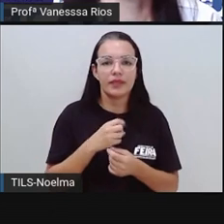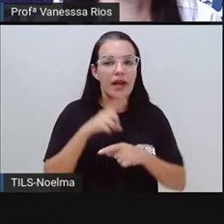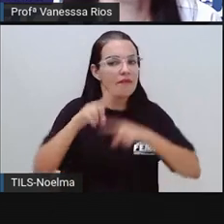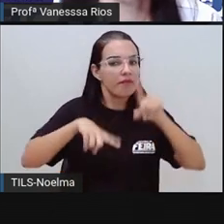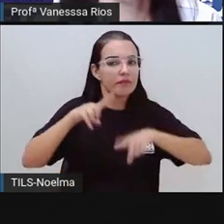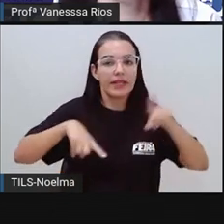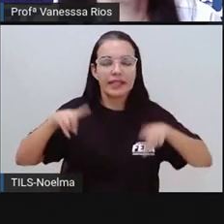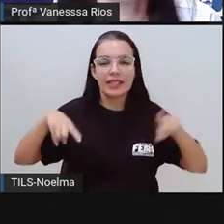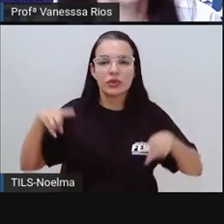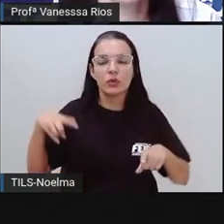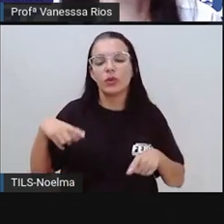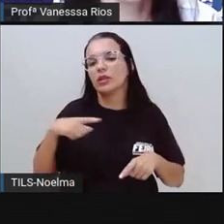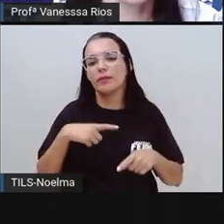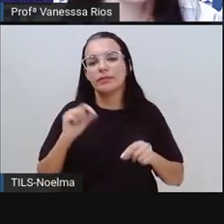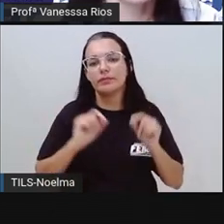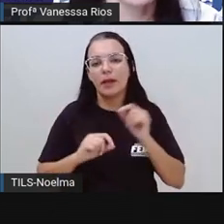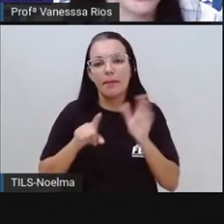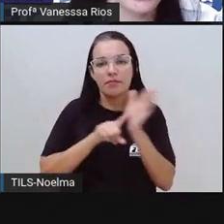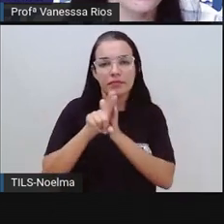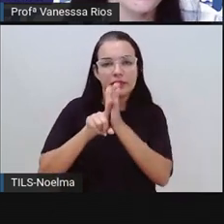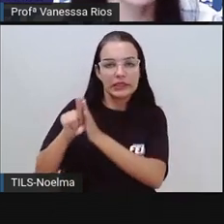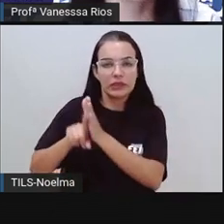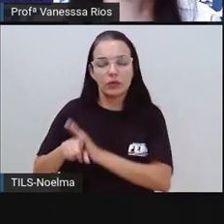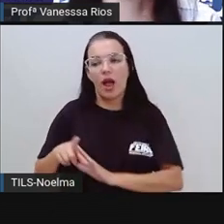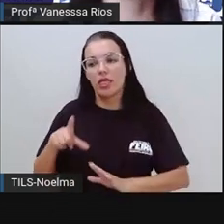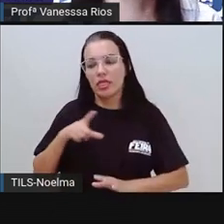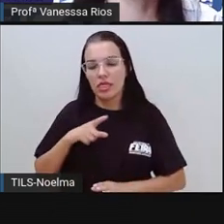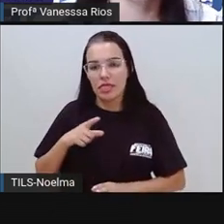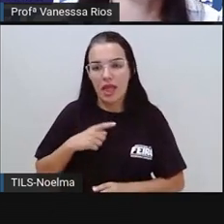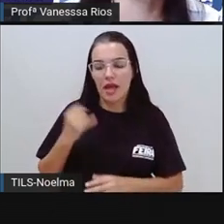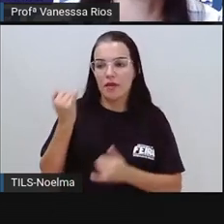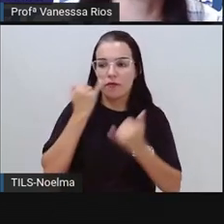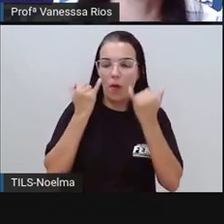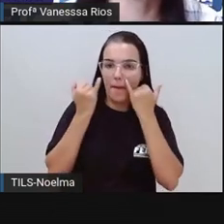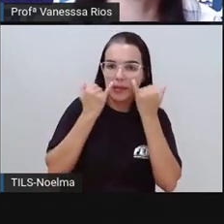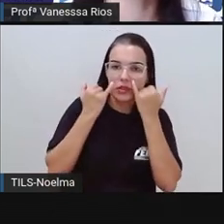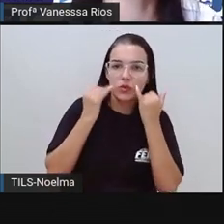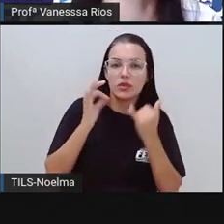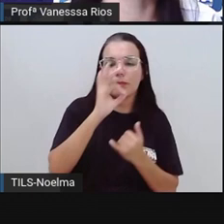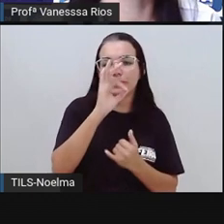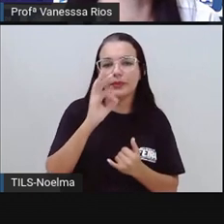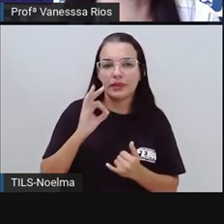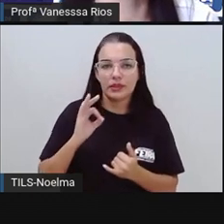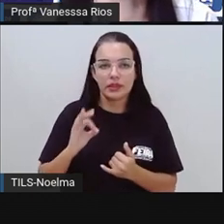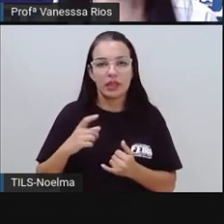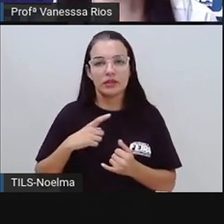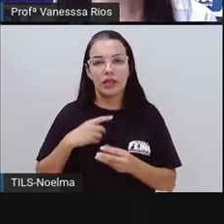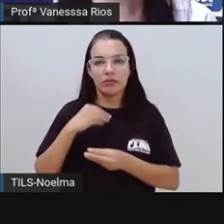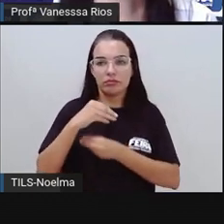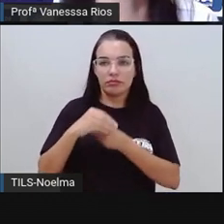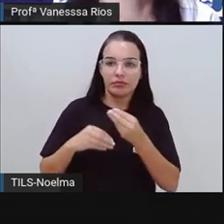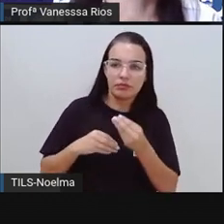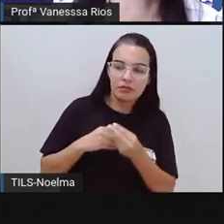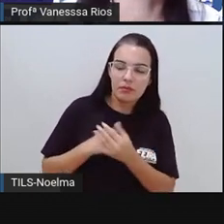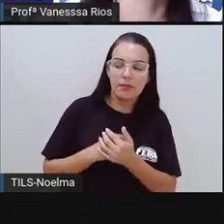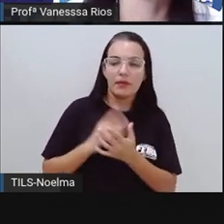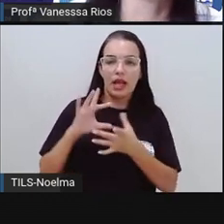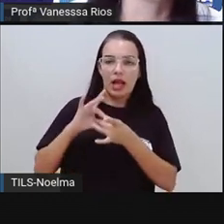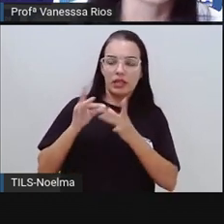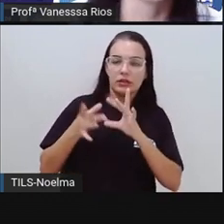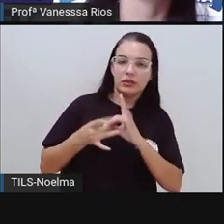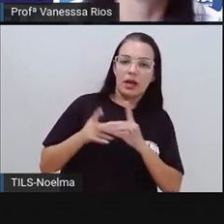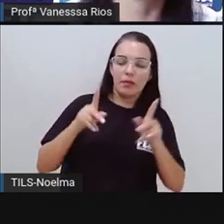recolhe ou colhe dados com informações relacionadas à população, às